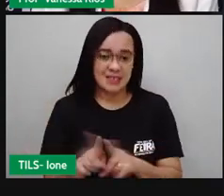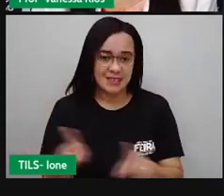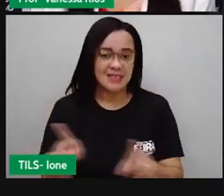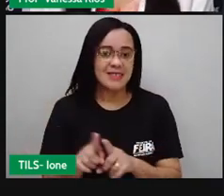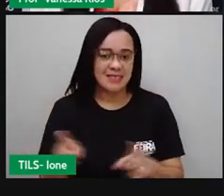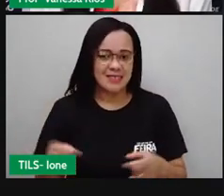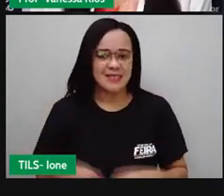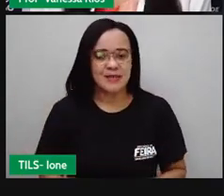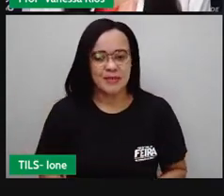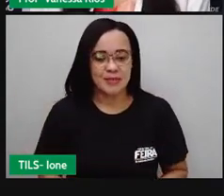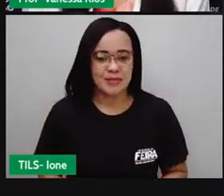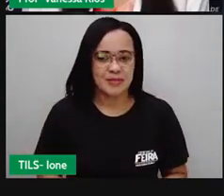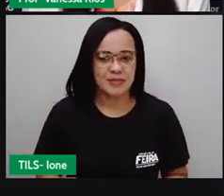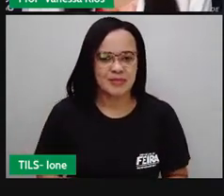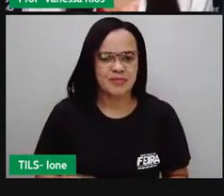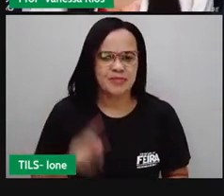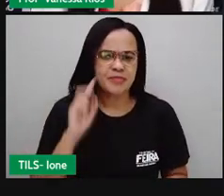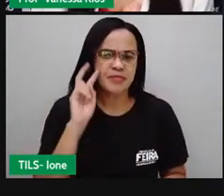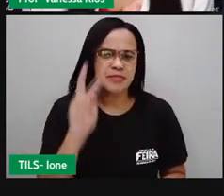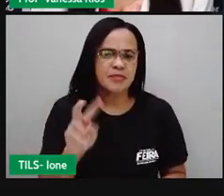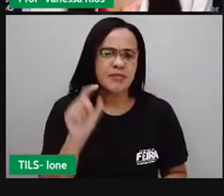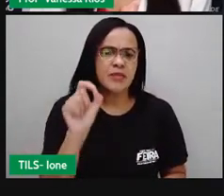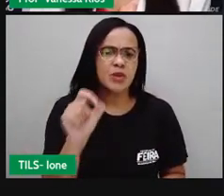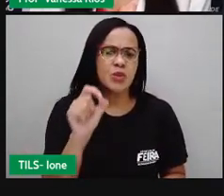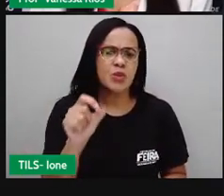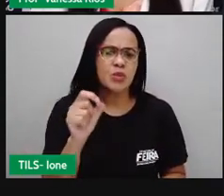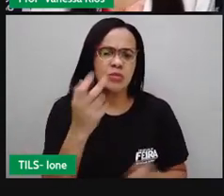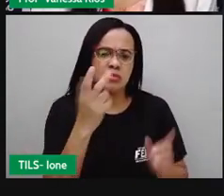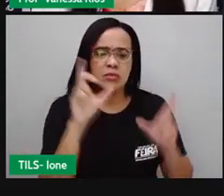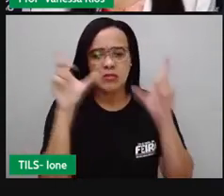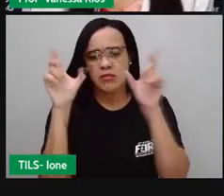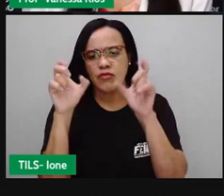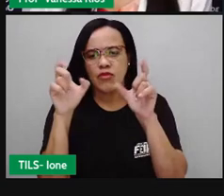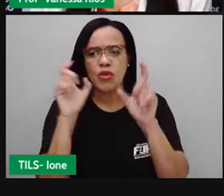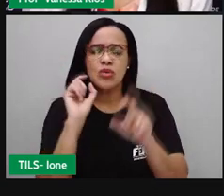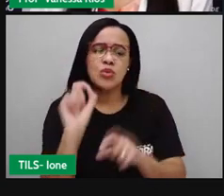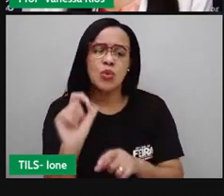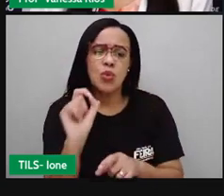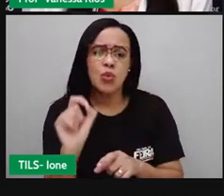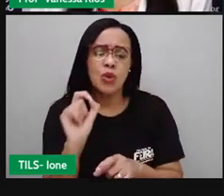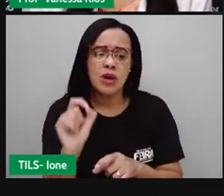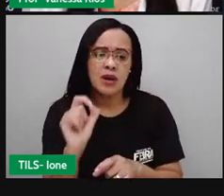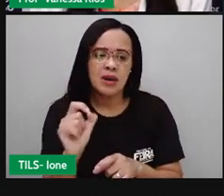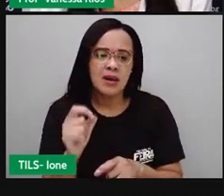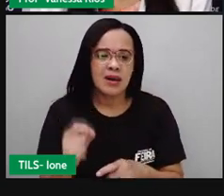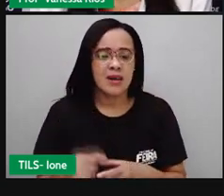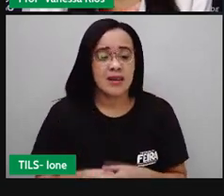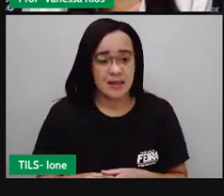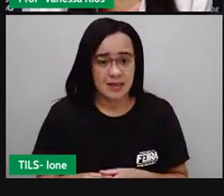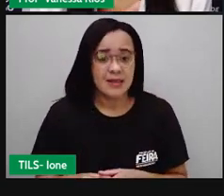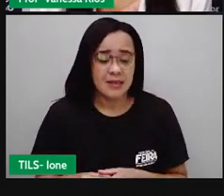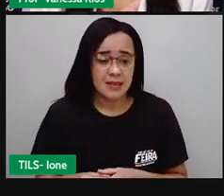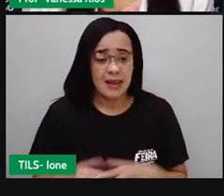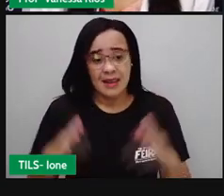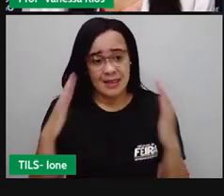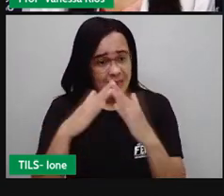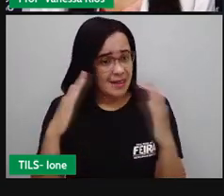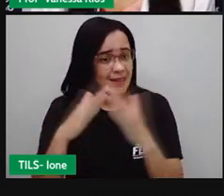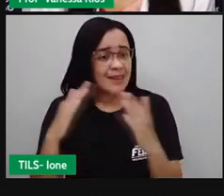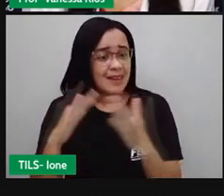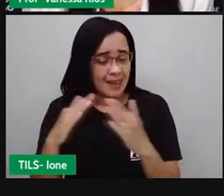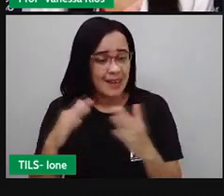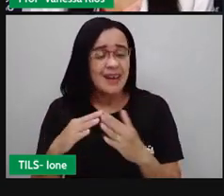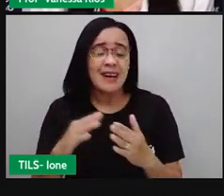colocar aí essa imagem. Acho que é uma imagem bem comum, não é? Acontecem aí na maioria das casas das